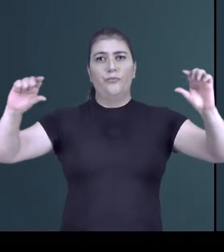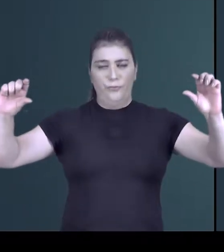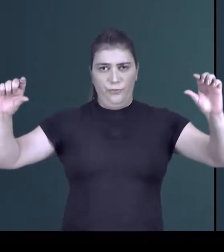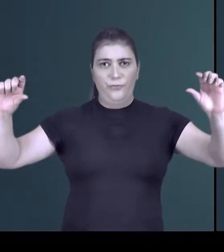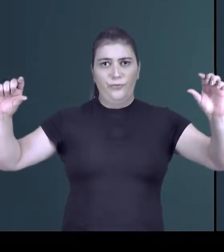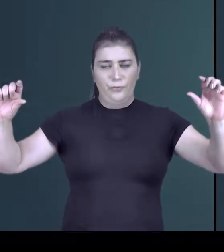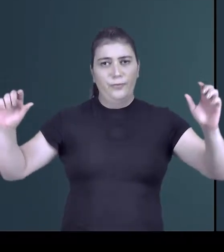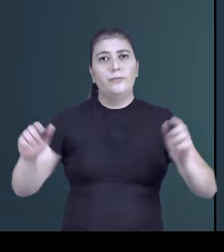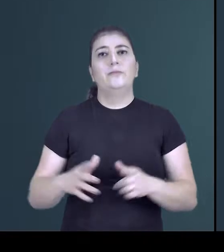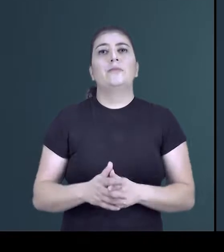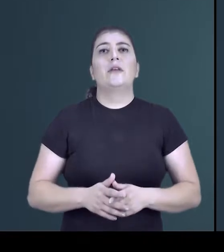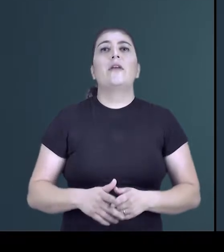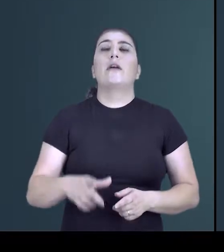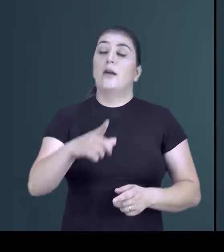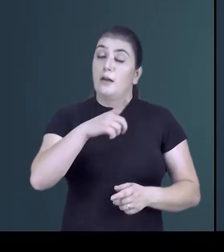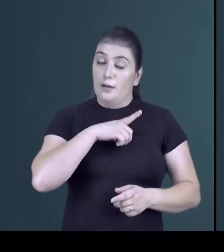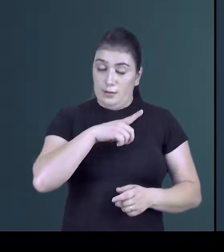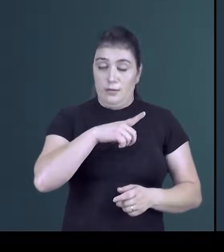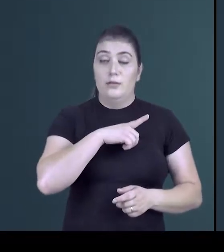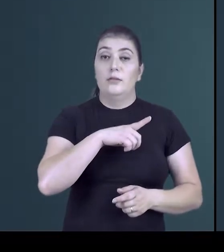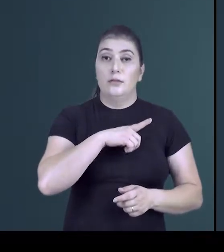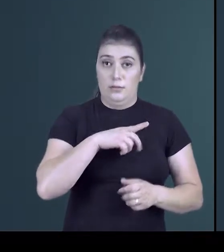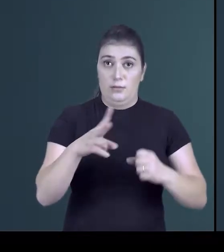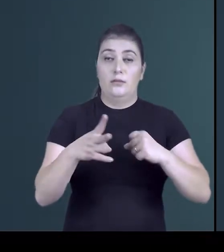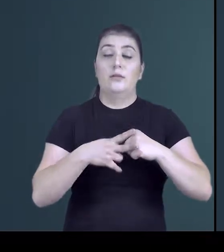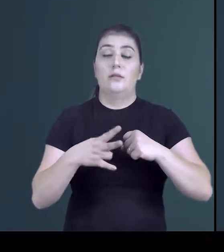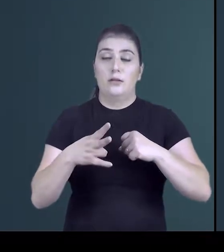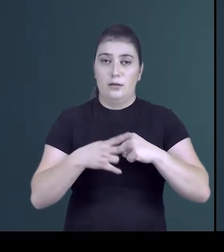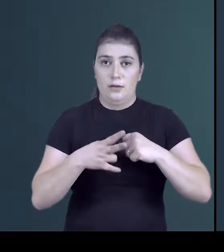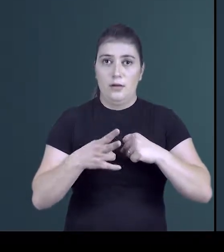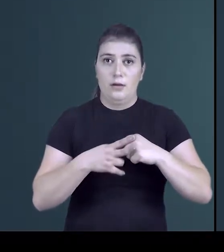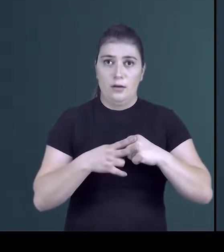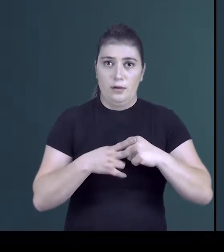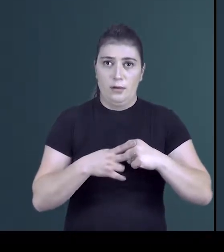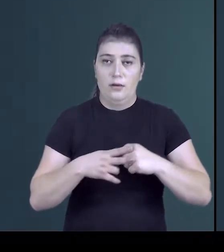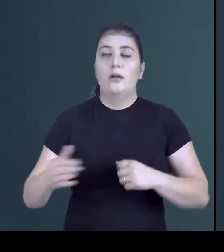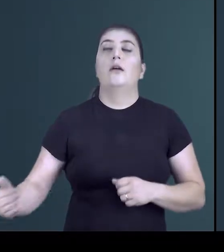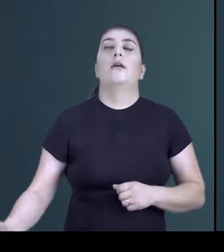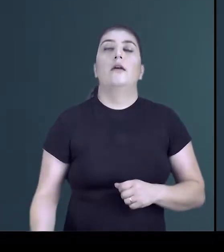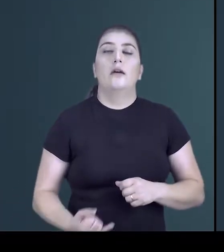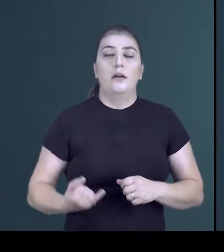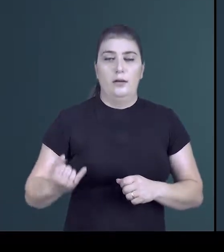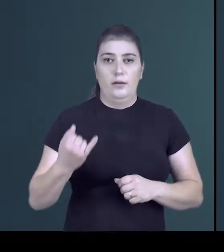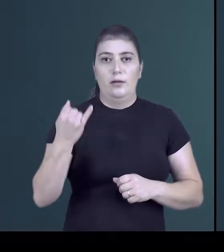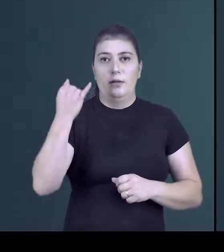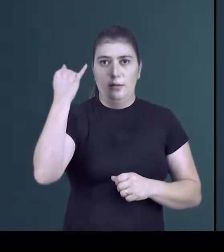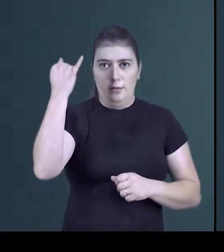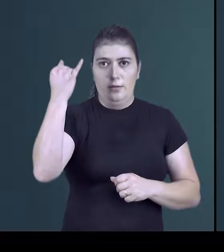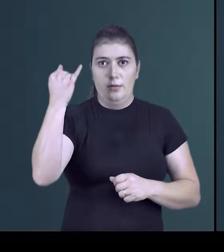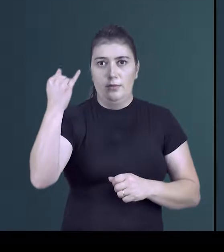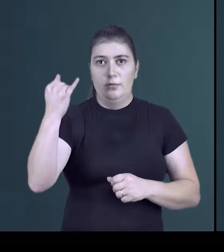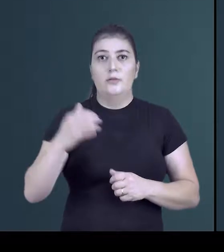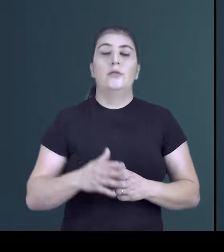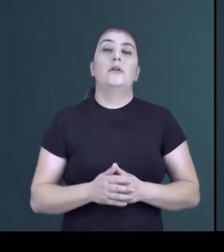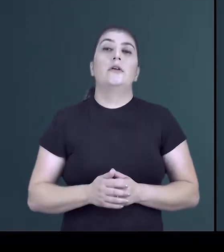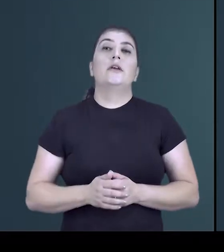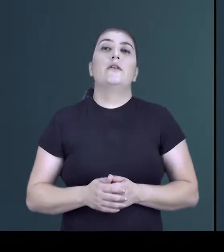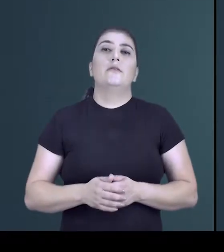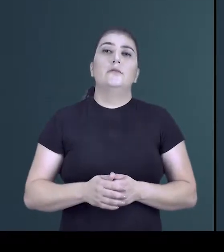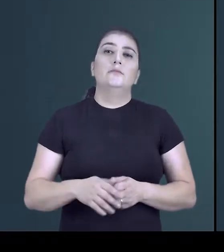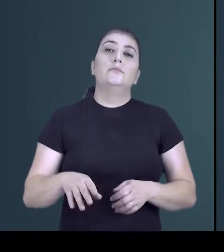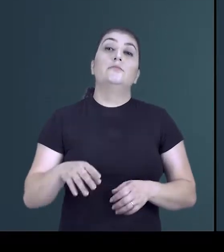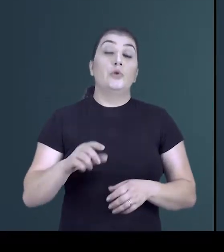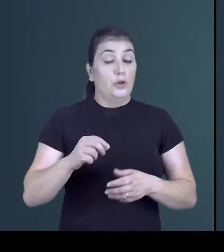Temos também na regência verbal, os verbos como elementos mais importantes, como termos regentes,